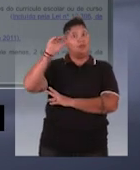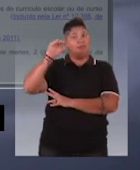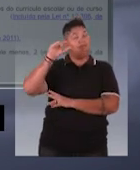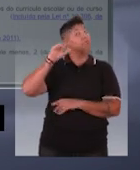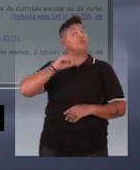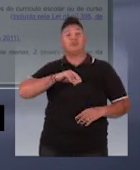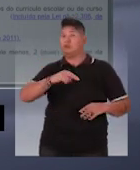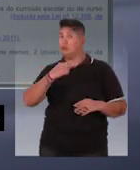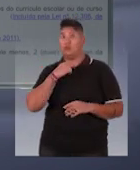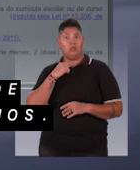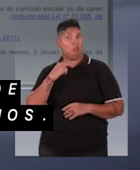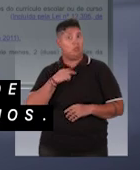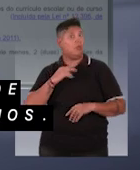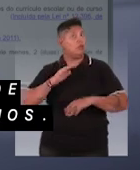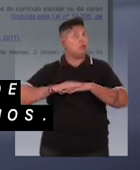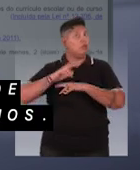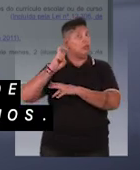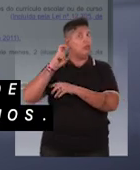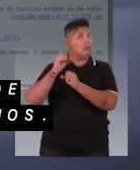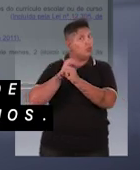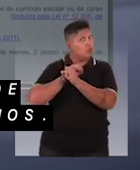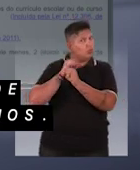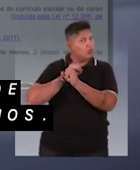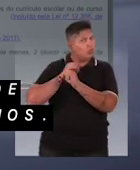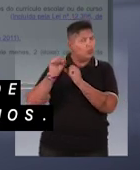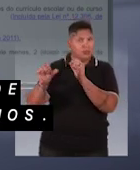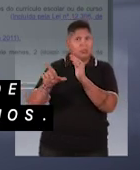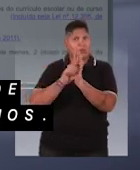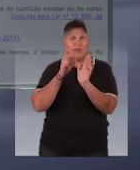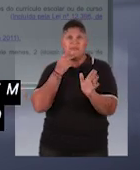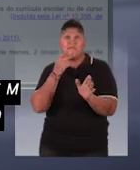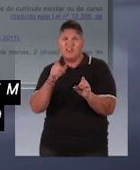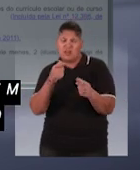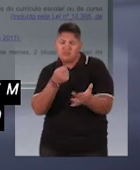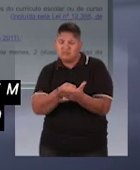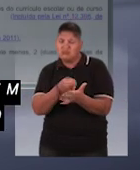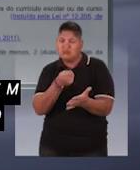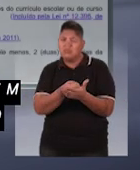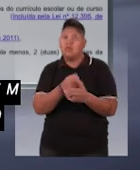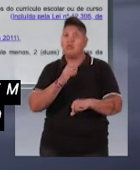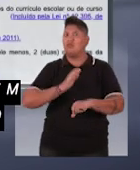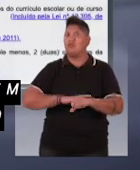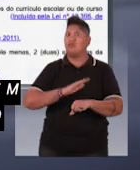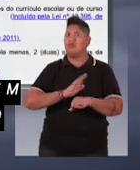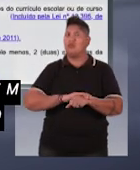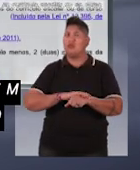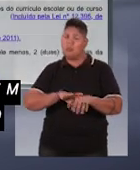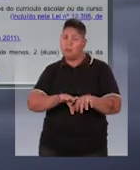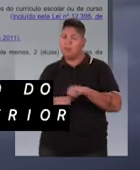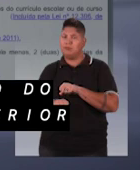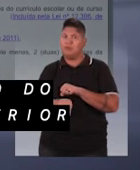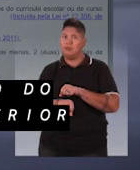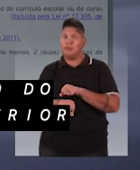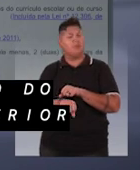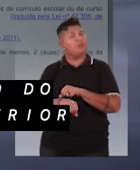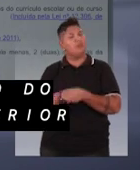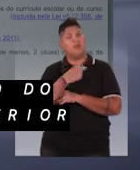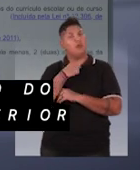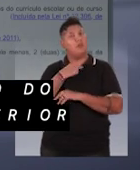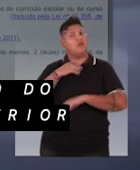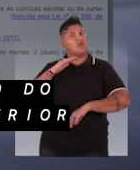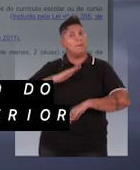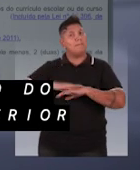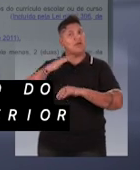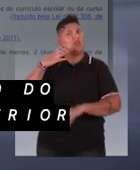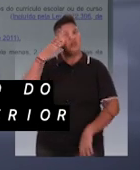de idade. O contrato não pode ultrapassar 5 anos. A legislação também exige que o tempo destinado à formação do atleta